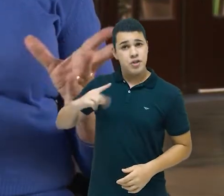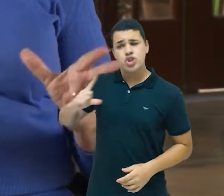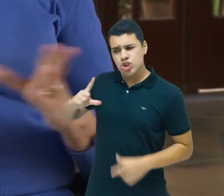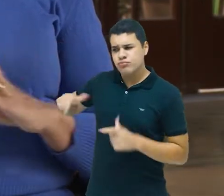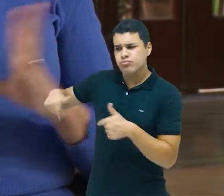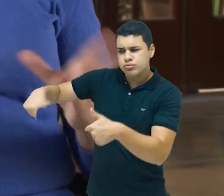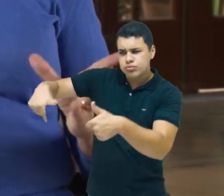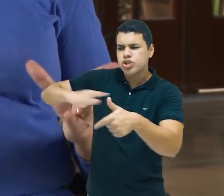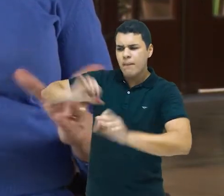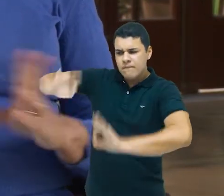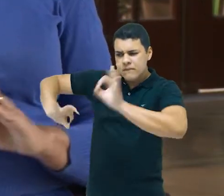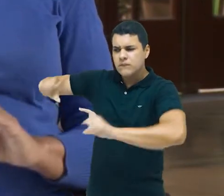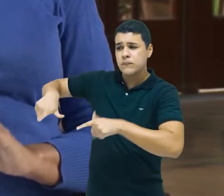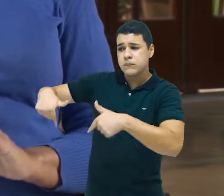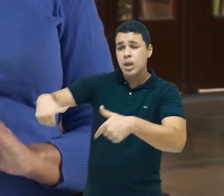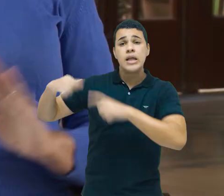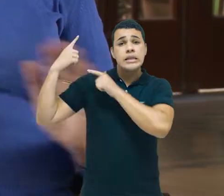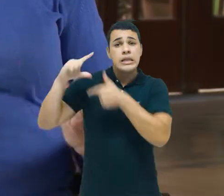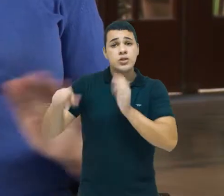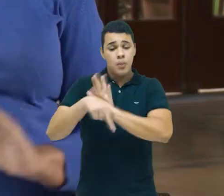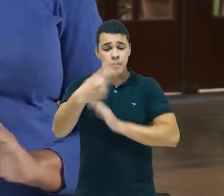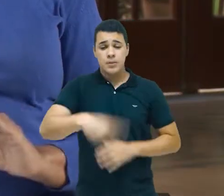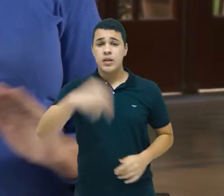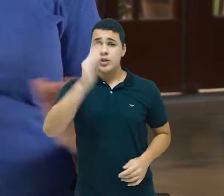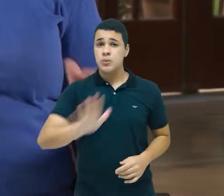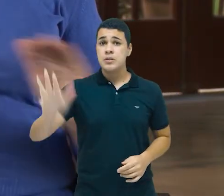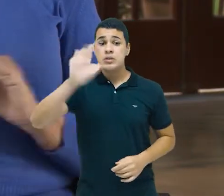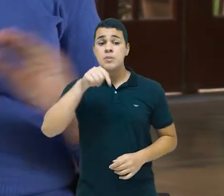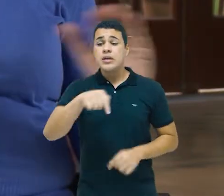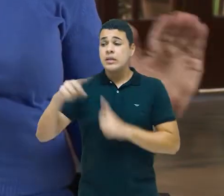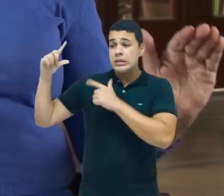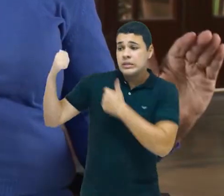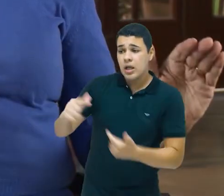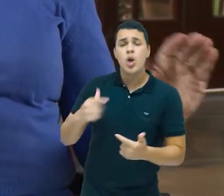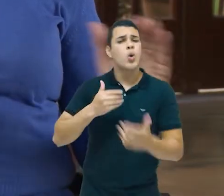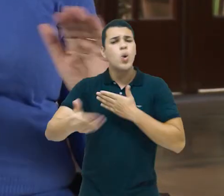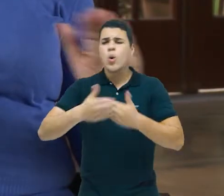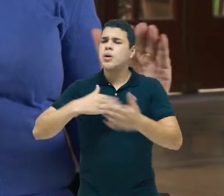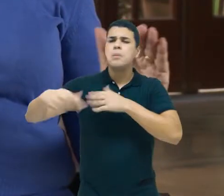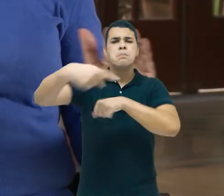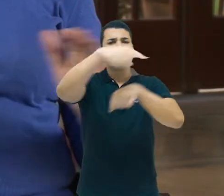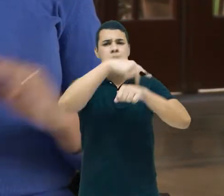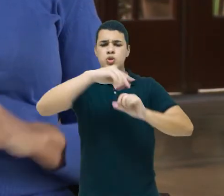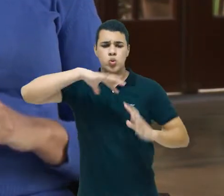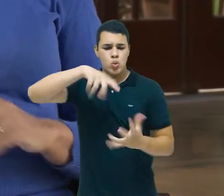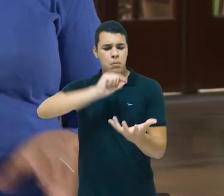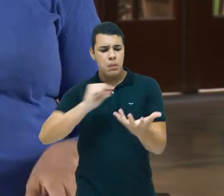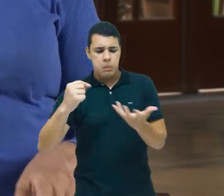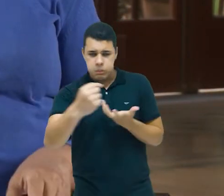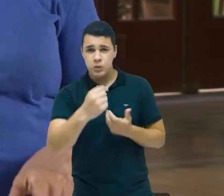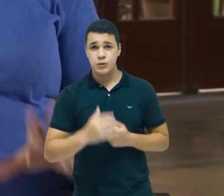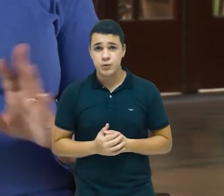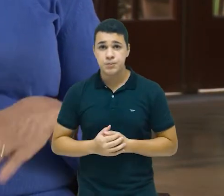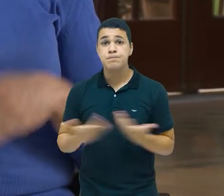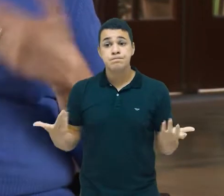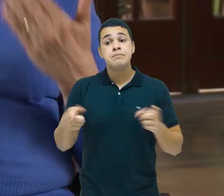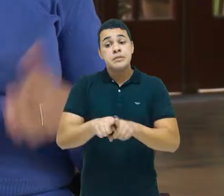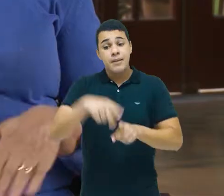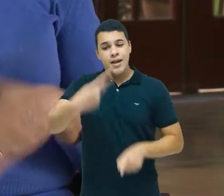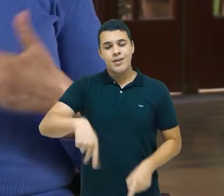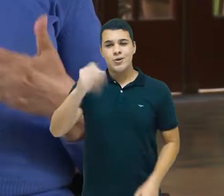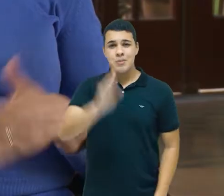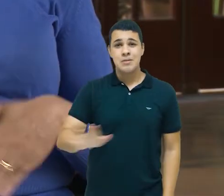Isso é uma tradição brasileira, mas também é uma tradição de qualquer país no mundo. E no Brasil,